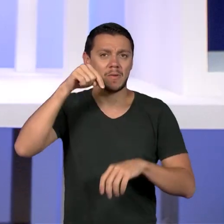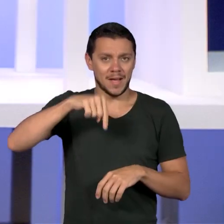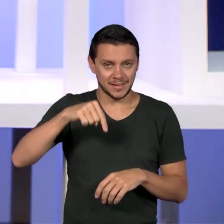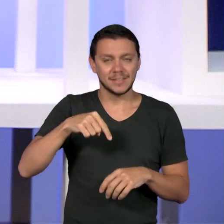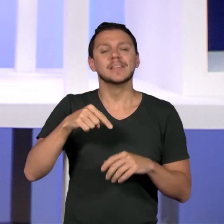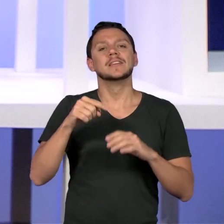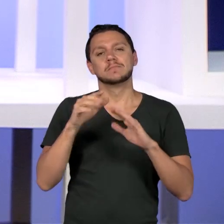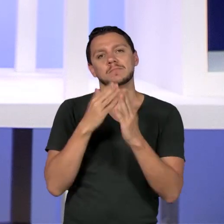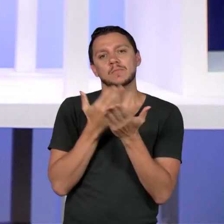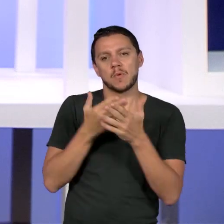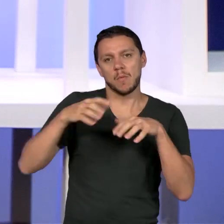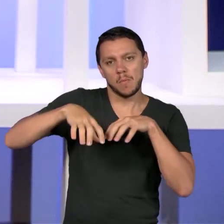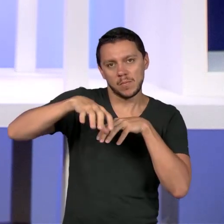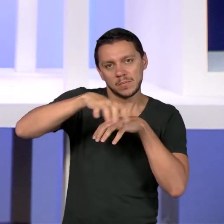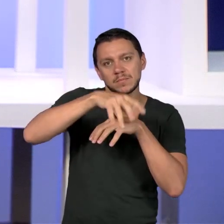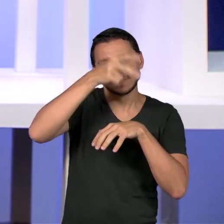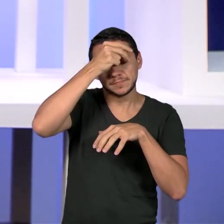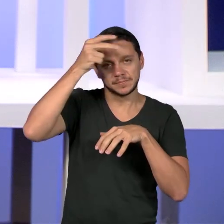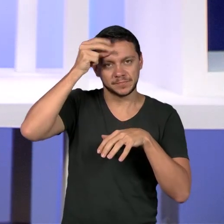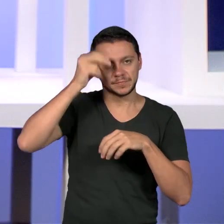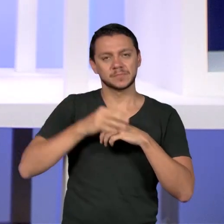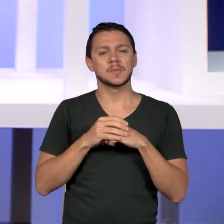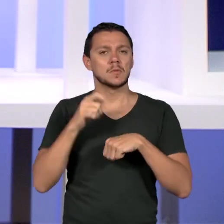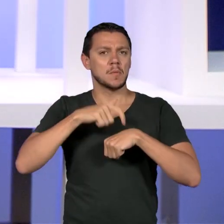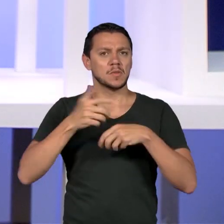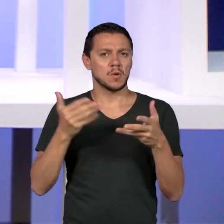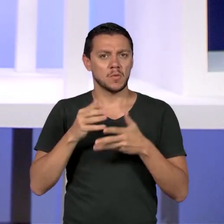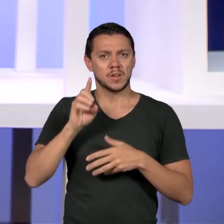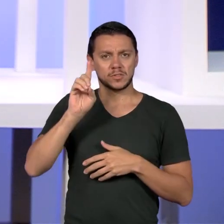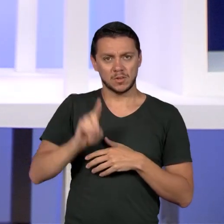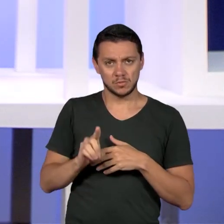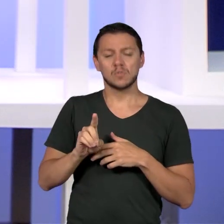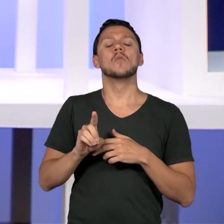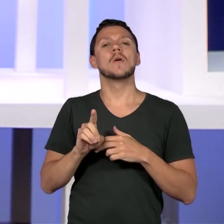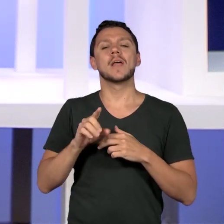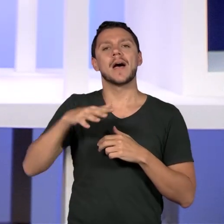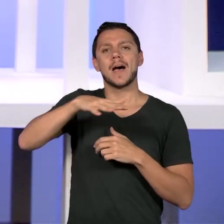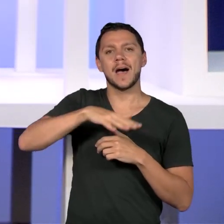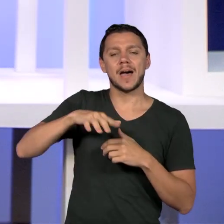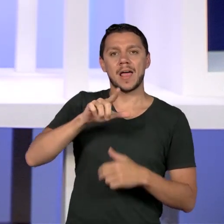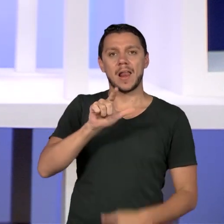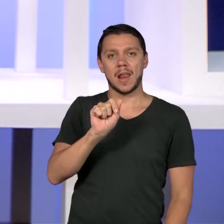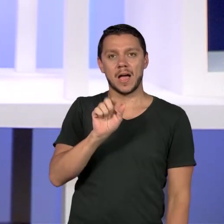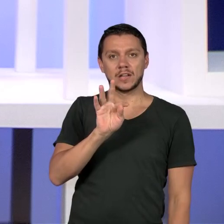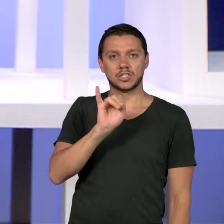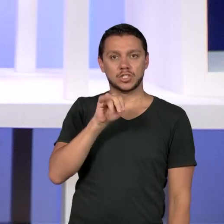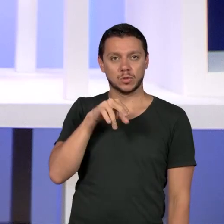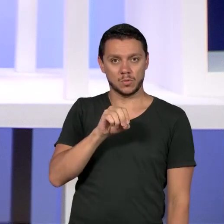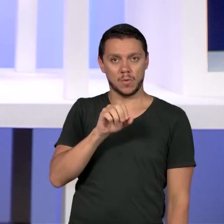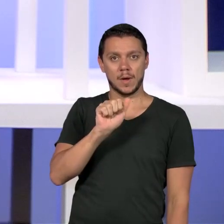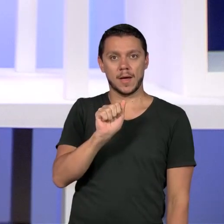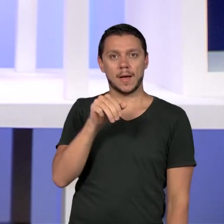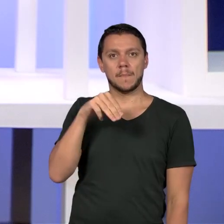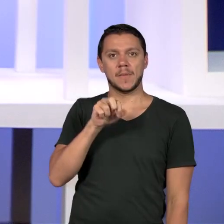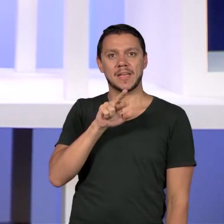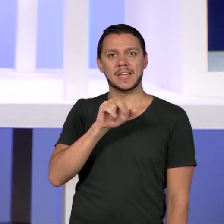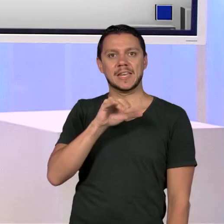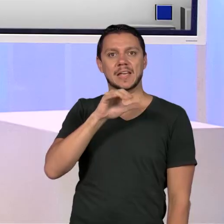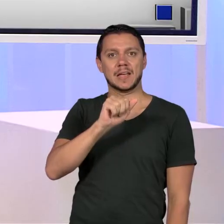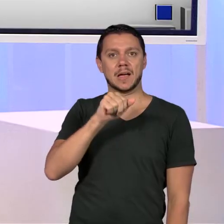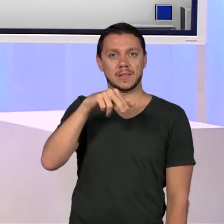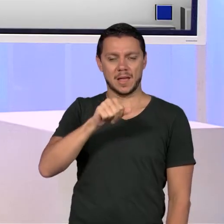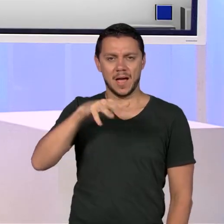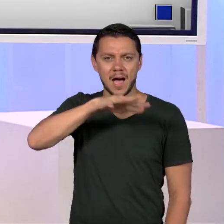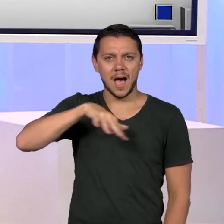Atualmente, ela constitui a direção da Rede Latino-Americana de Alfabetização e é nossa assessora aqui na Rede Municipal.